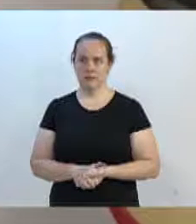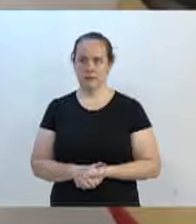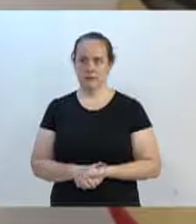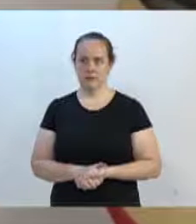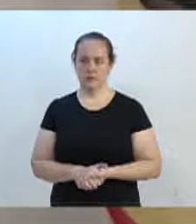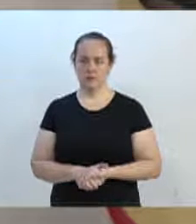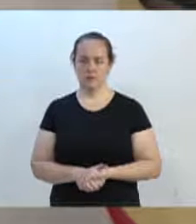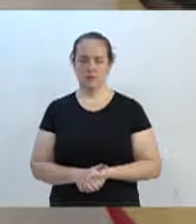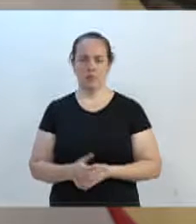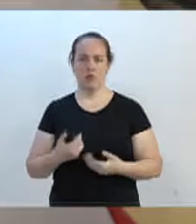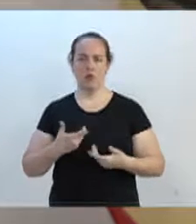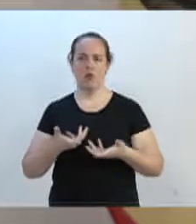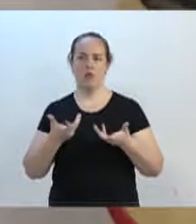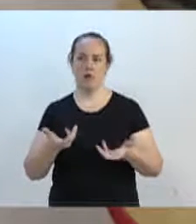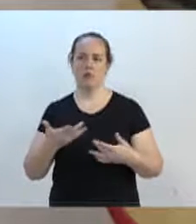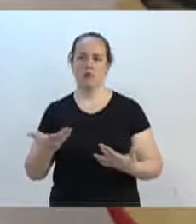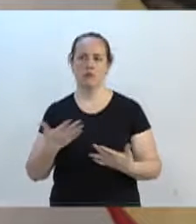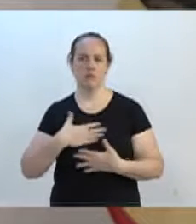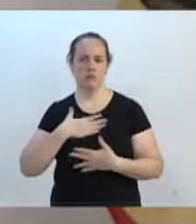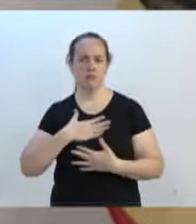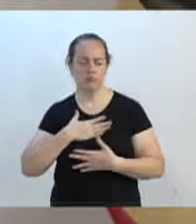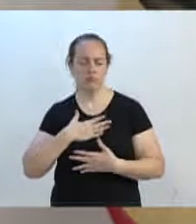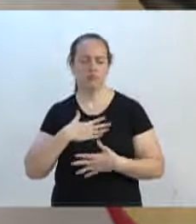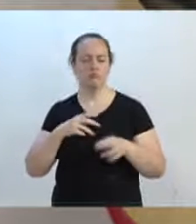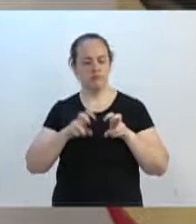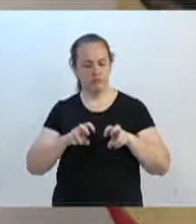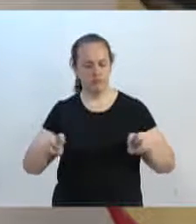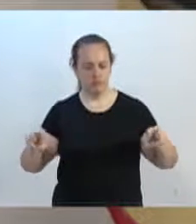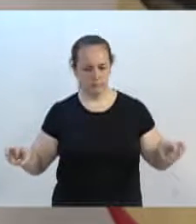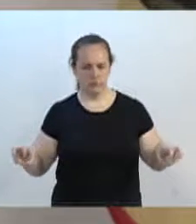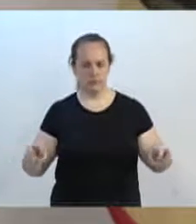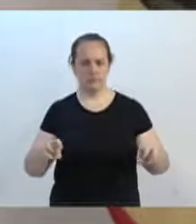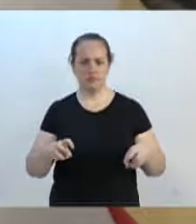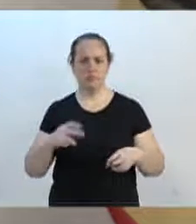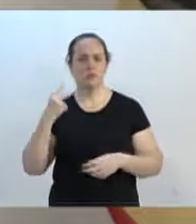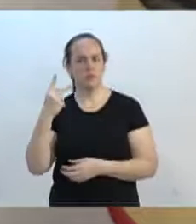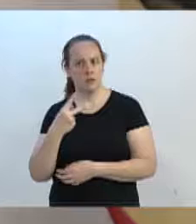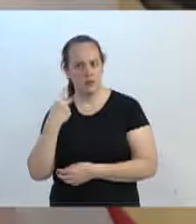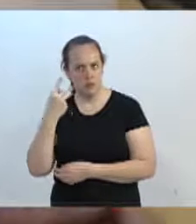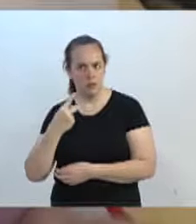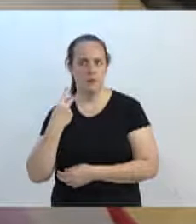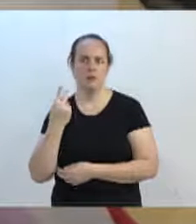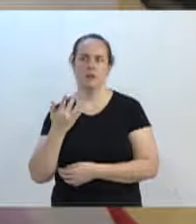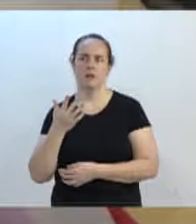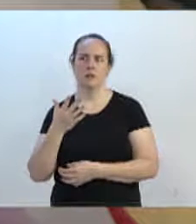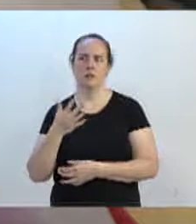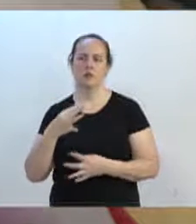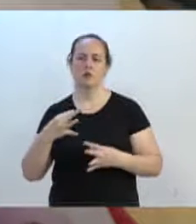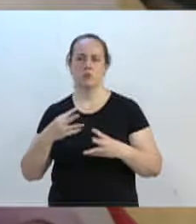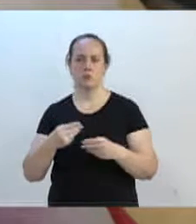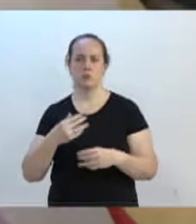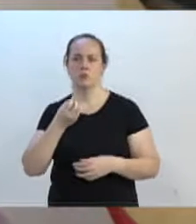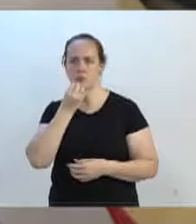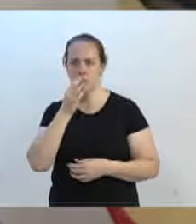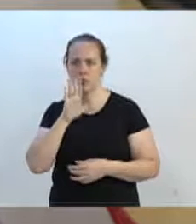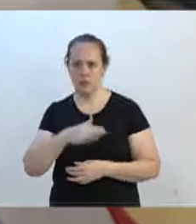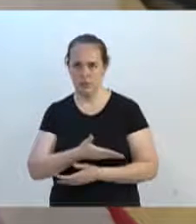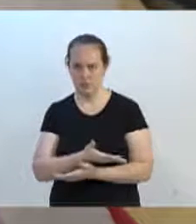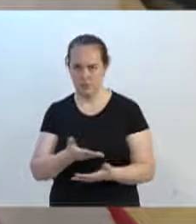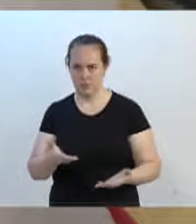Quero aqui cumprimentar nossa mesa diretora, senhores vereadores, que às vezes planar que se estivessem em casa, boa tarde.